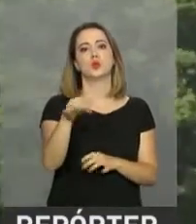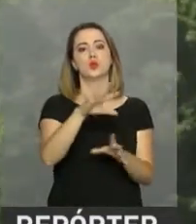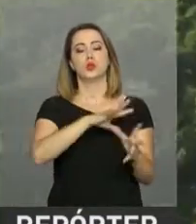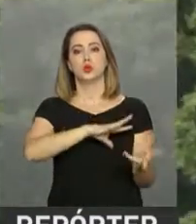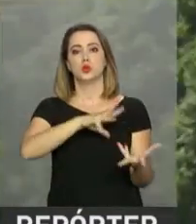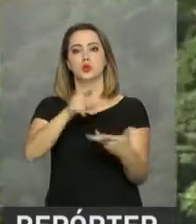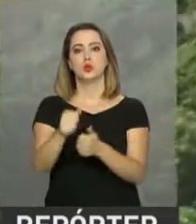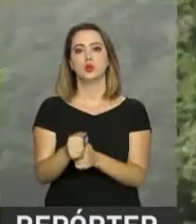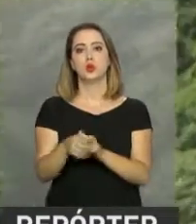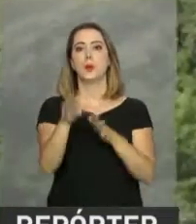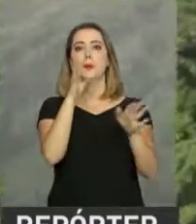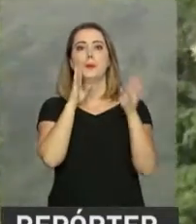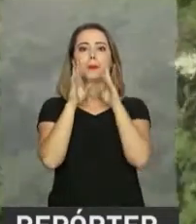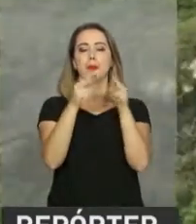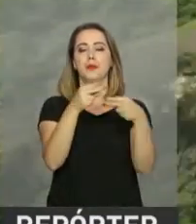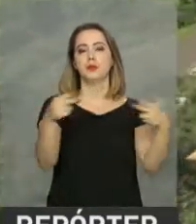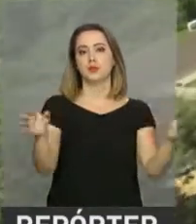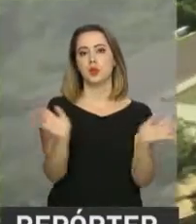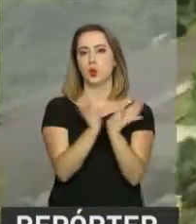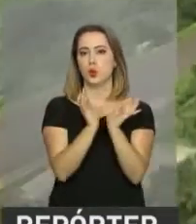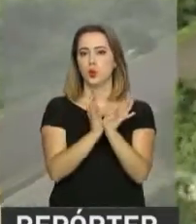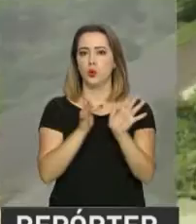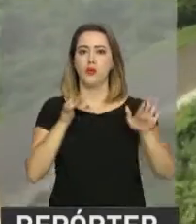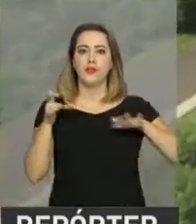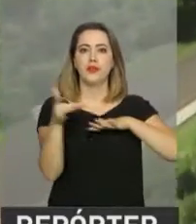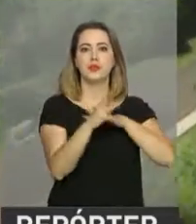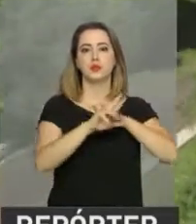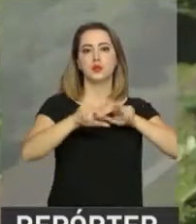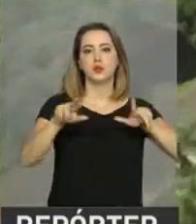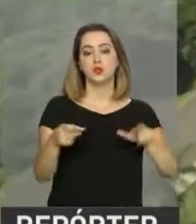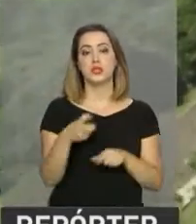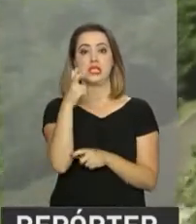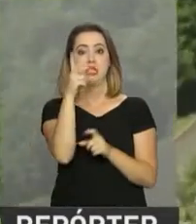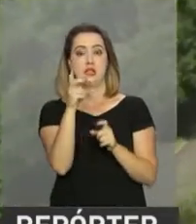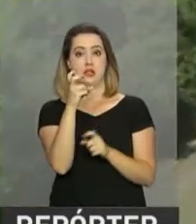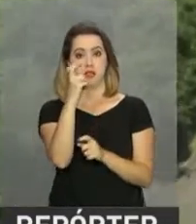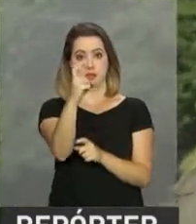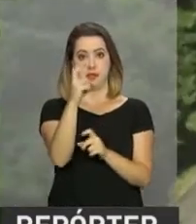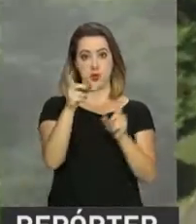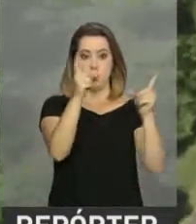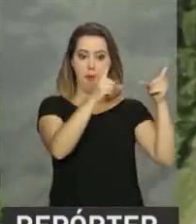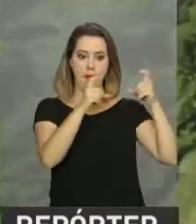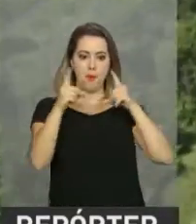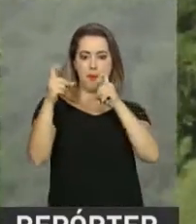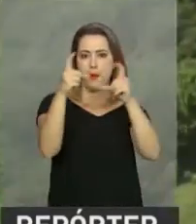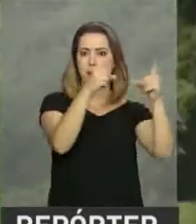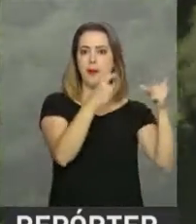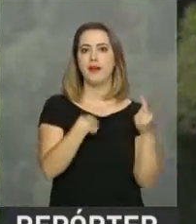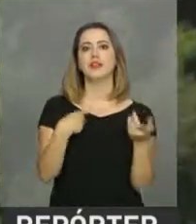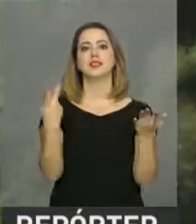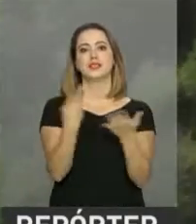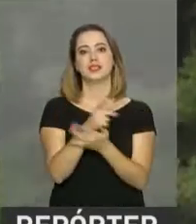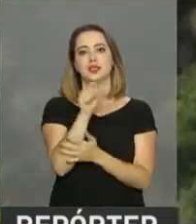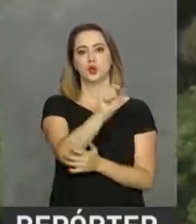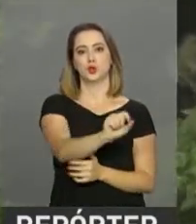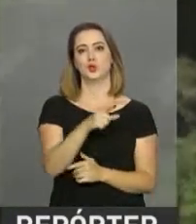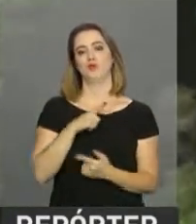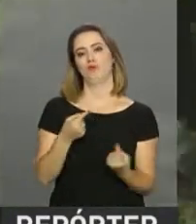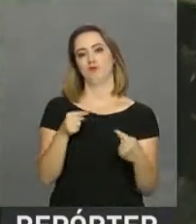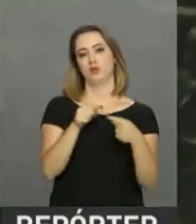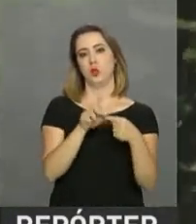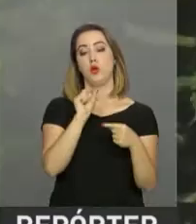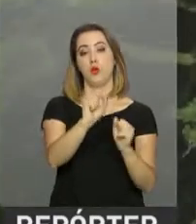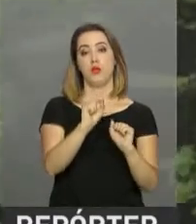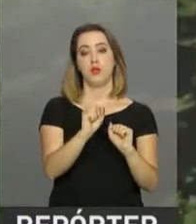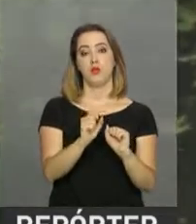pelas redes sociais e registrar pelo menos 5 mil selfies feitas por visitantes das quedas. Para atingir a